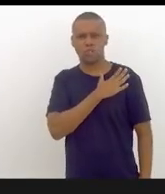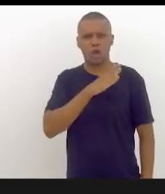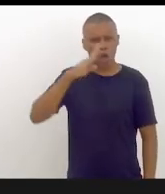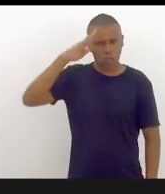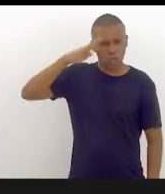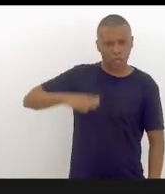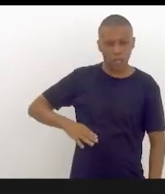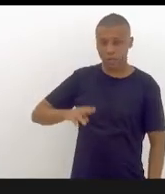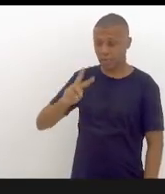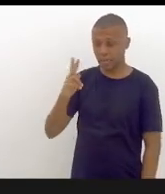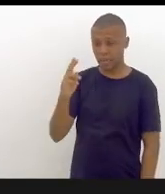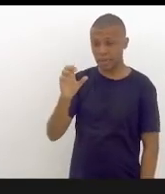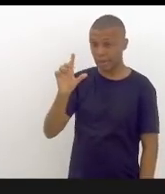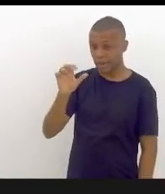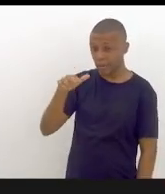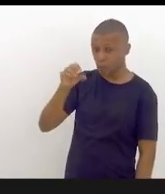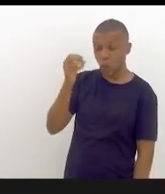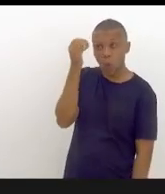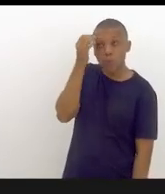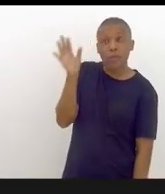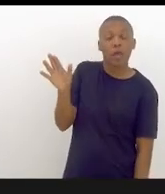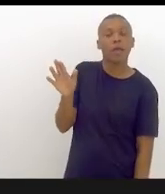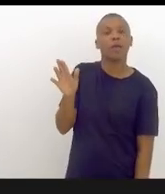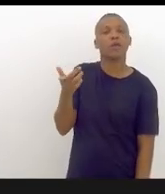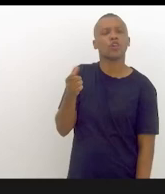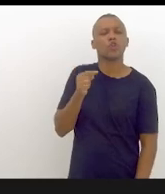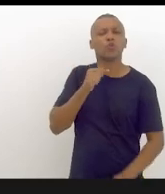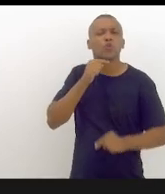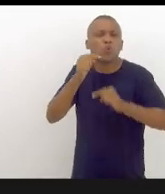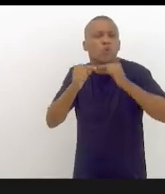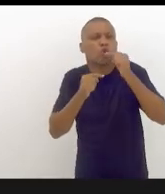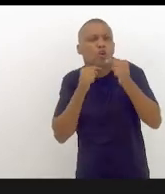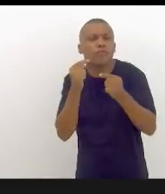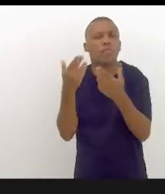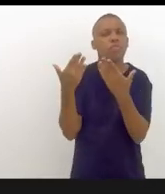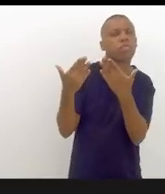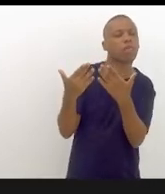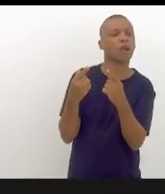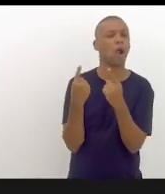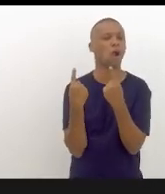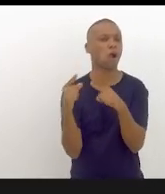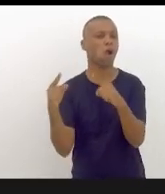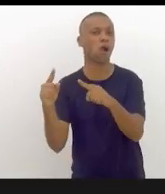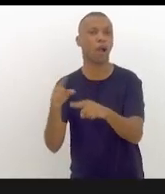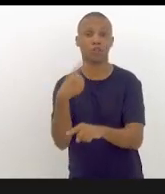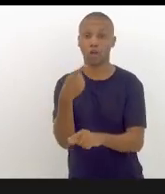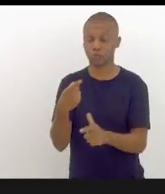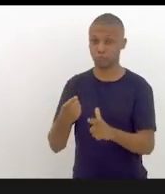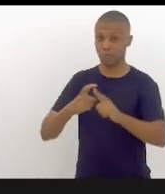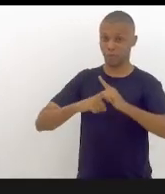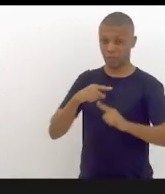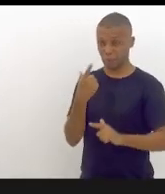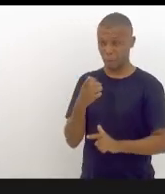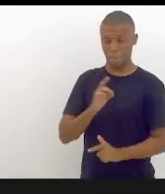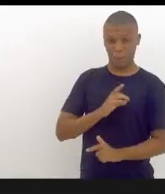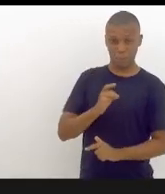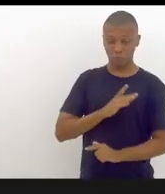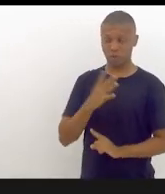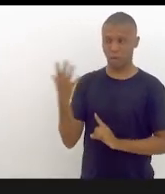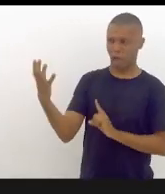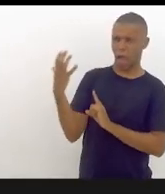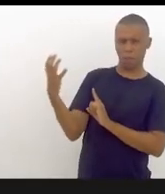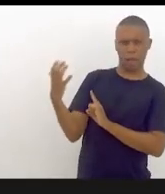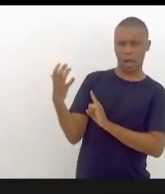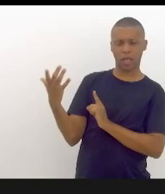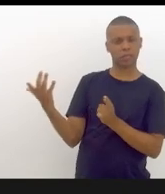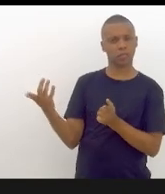se é dele, cheio de interrogações de ameaça, nós que vivemos isso não temos medo de ameaças, porque a